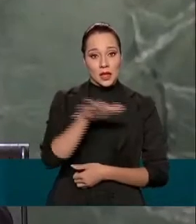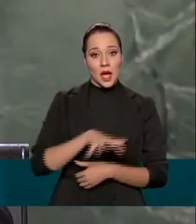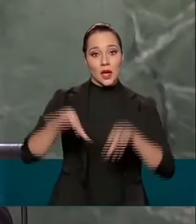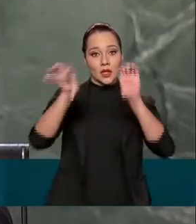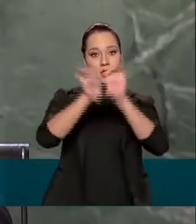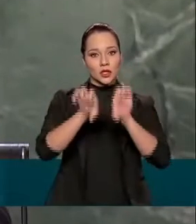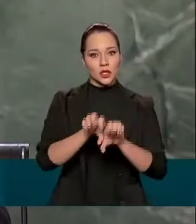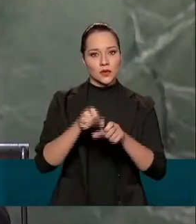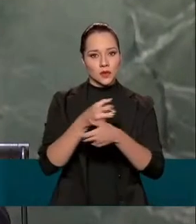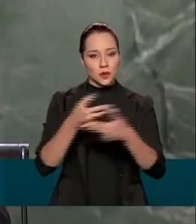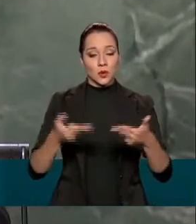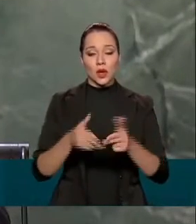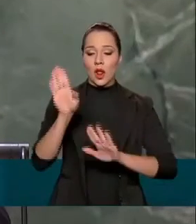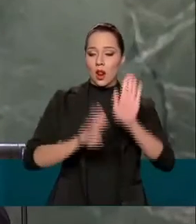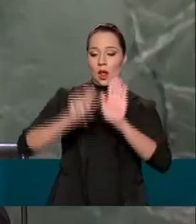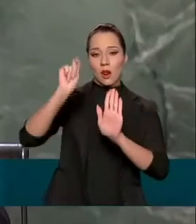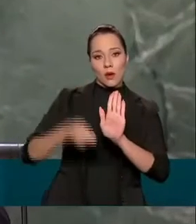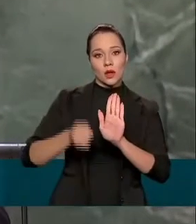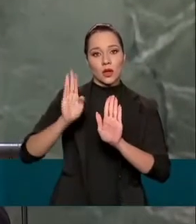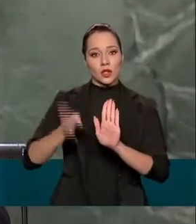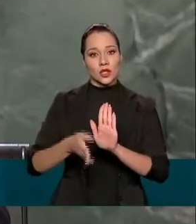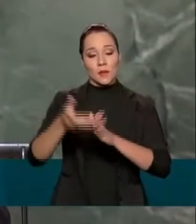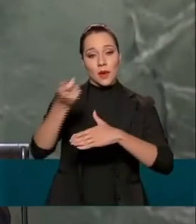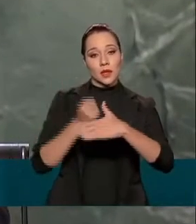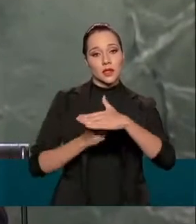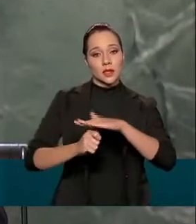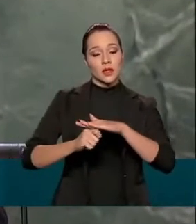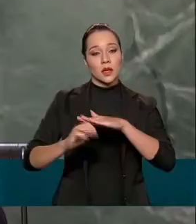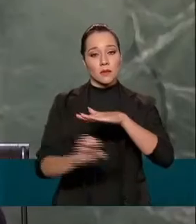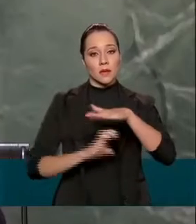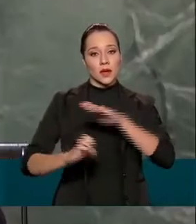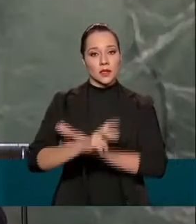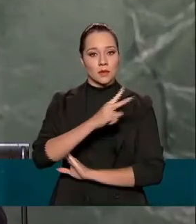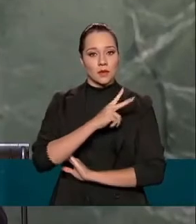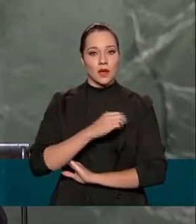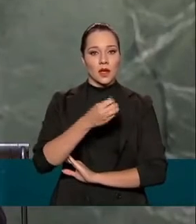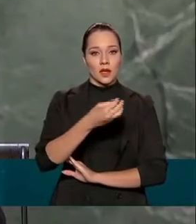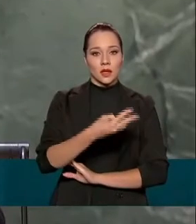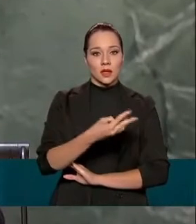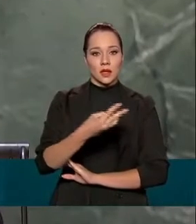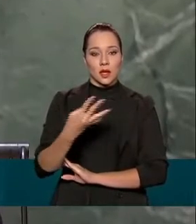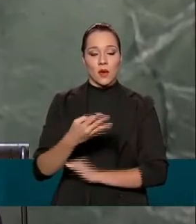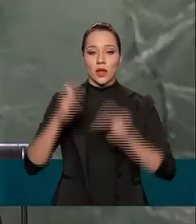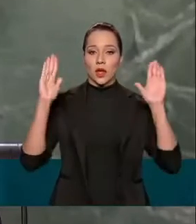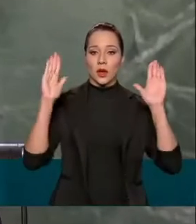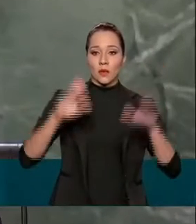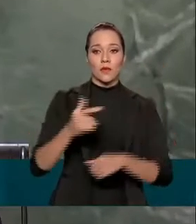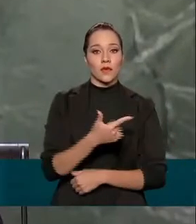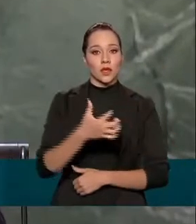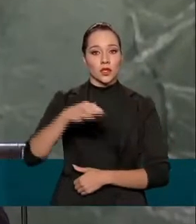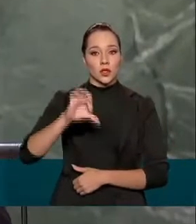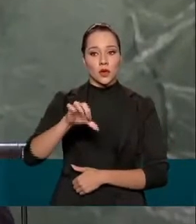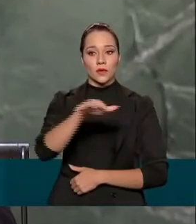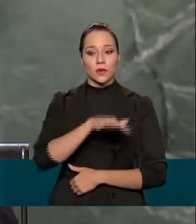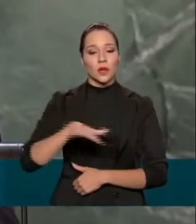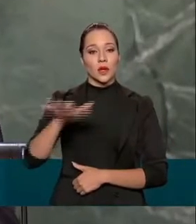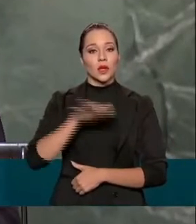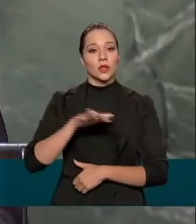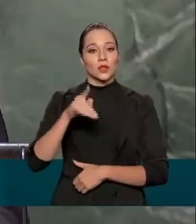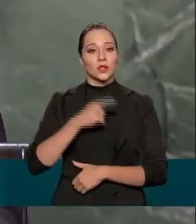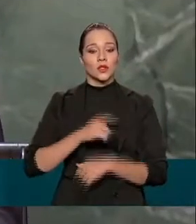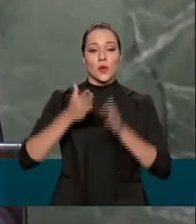infraestrutura, leiruamos para a iniciativa privada 34 aeroportos e 29 terminais portuários.